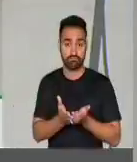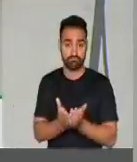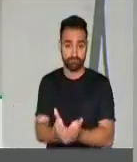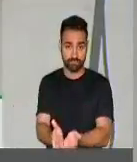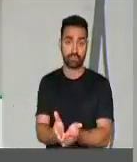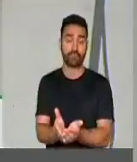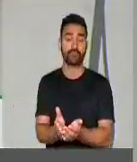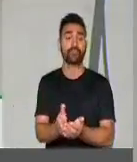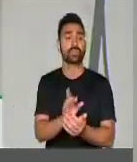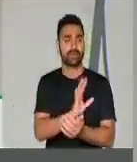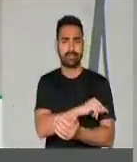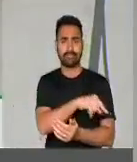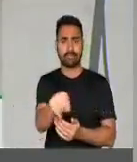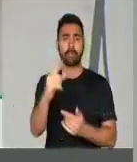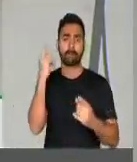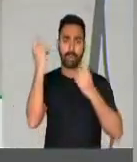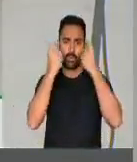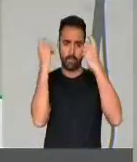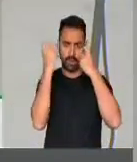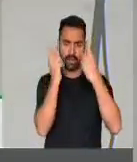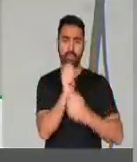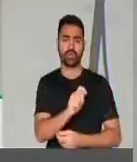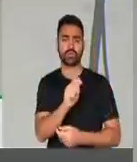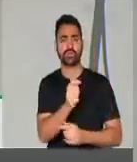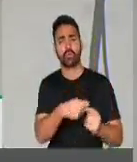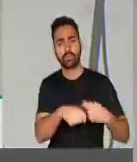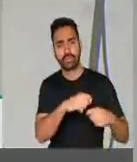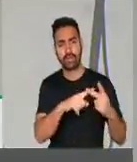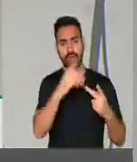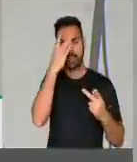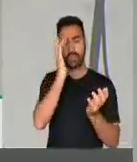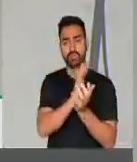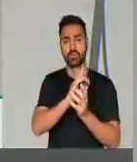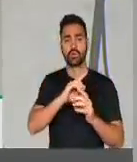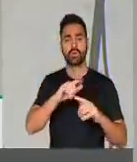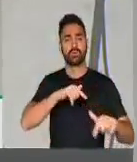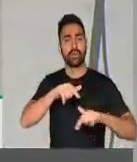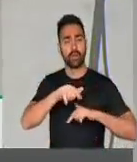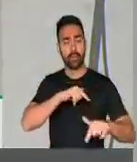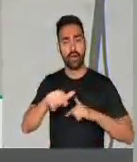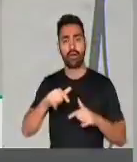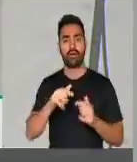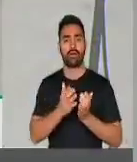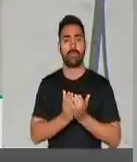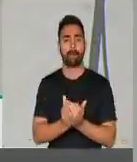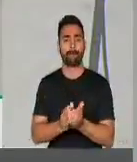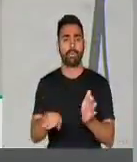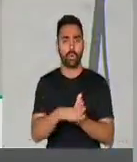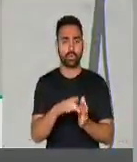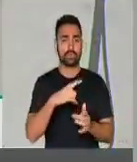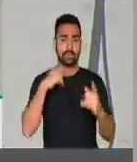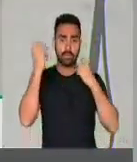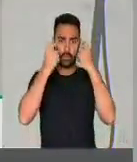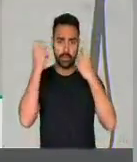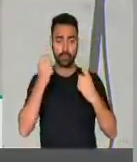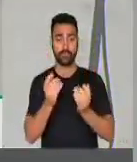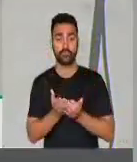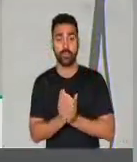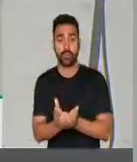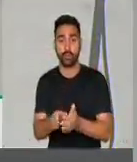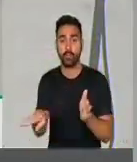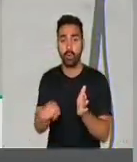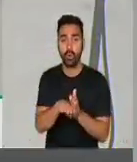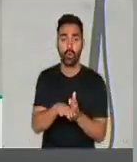associação comercial até os trabalhadores que se organizam na área portuária. O Porto é um dos maiores